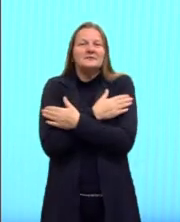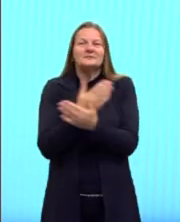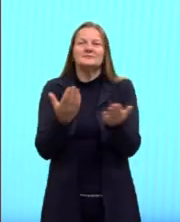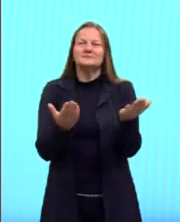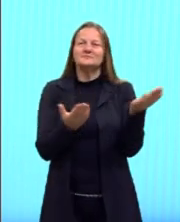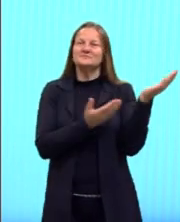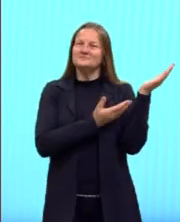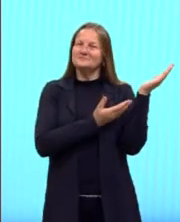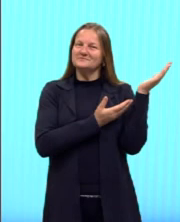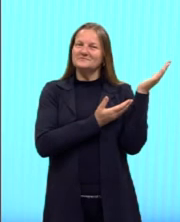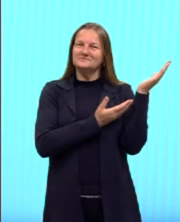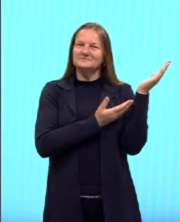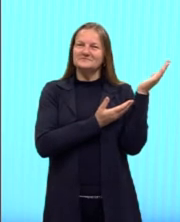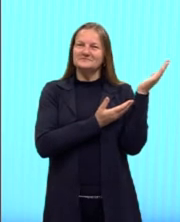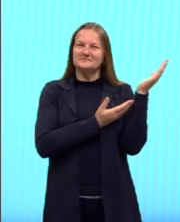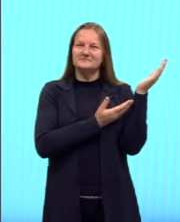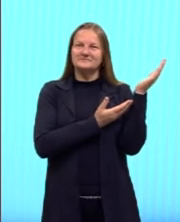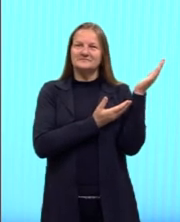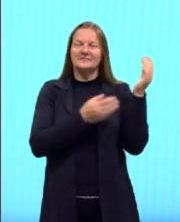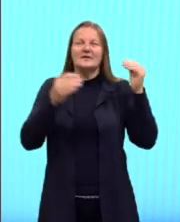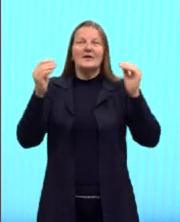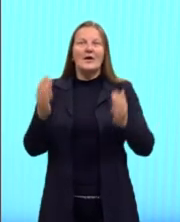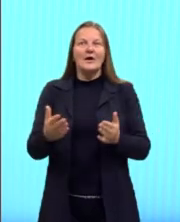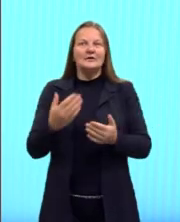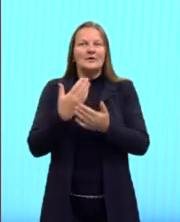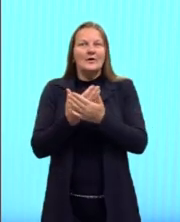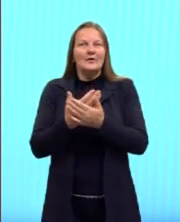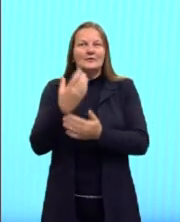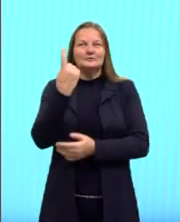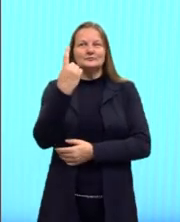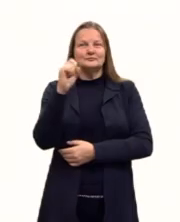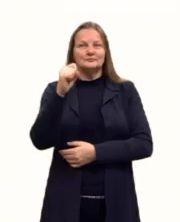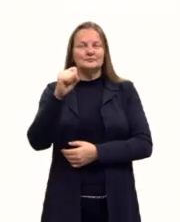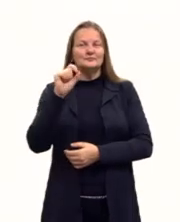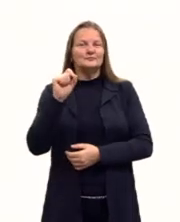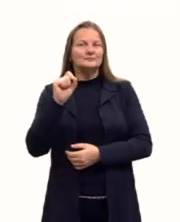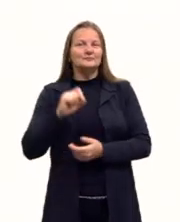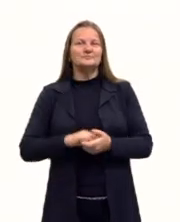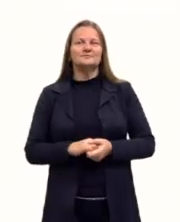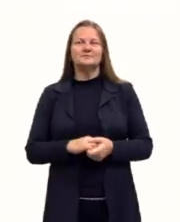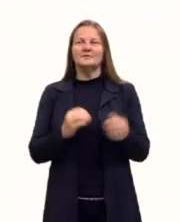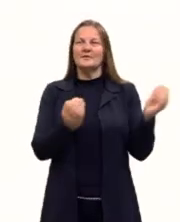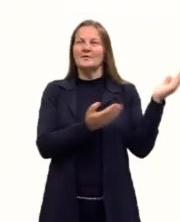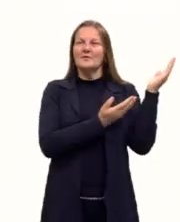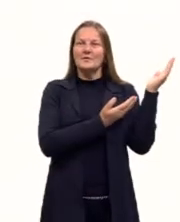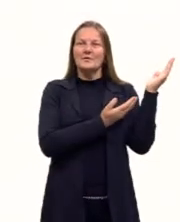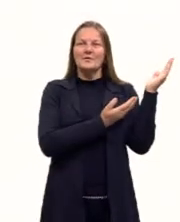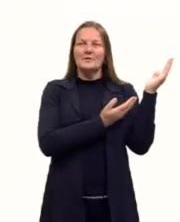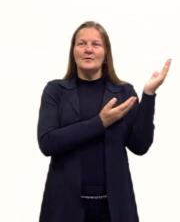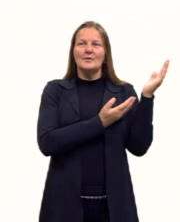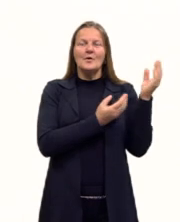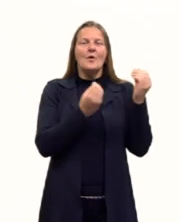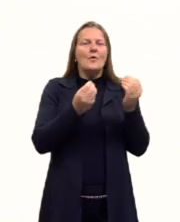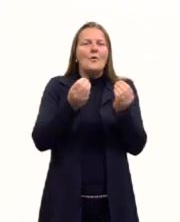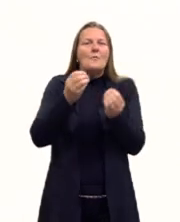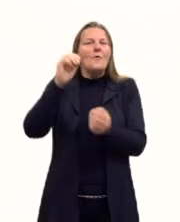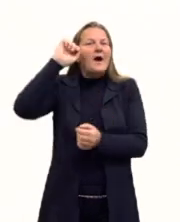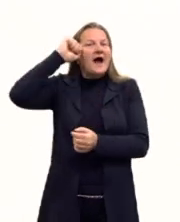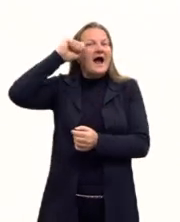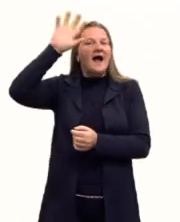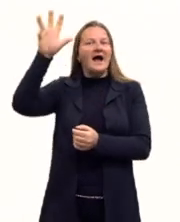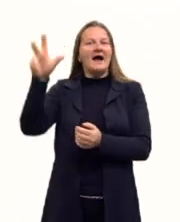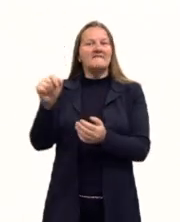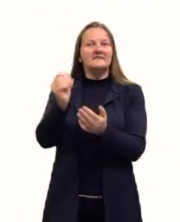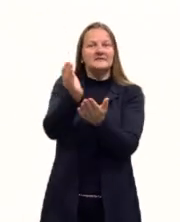e falar da nossa aula 18. Então, qual vai ser o tema da aula de hoje? Hoje a gente vai falar sobre a partilha da